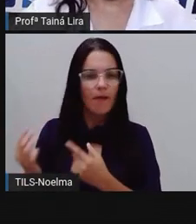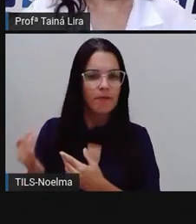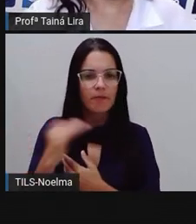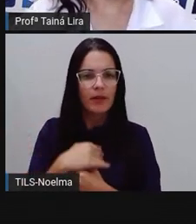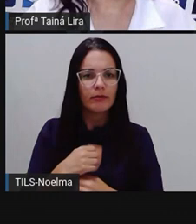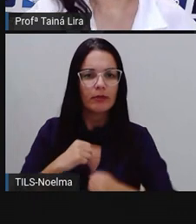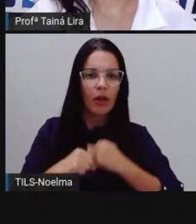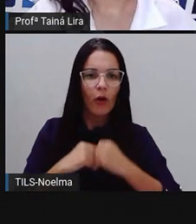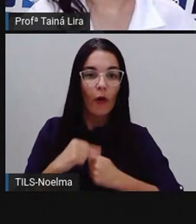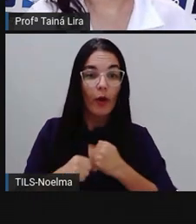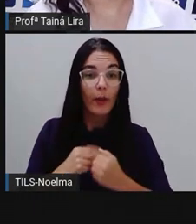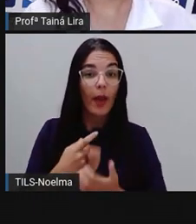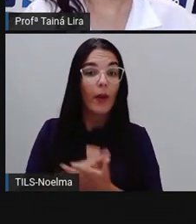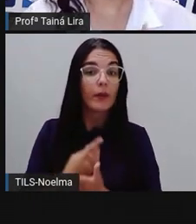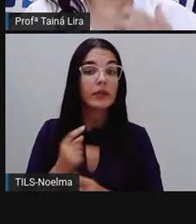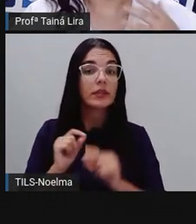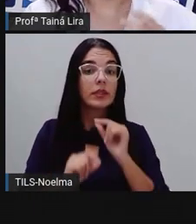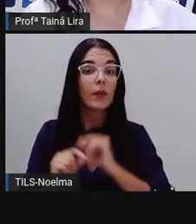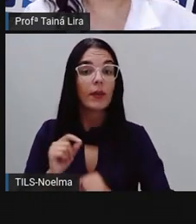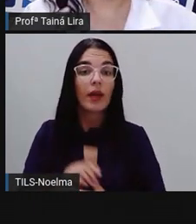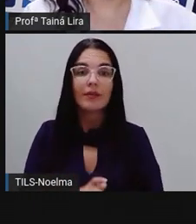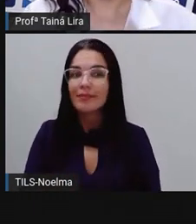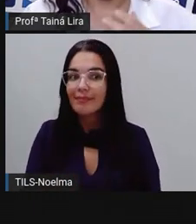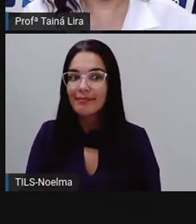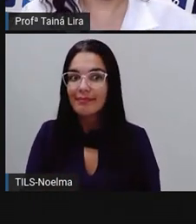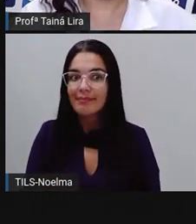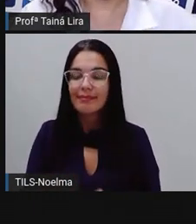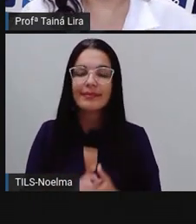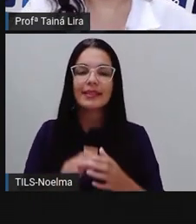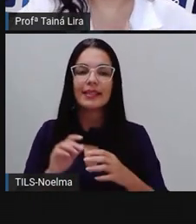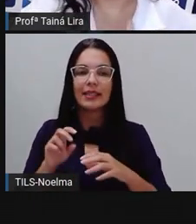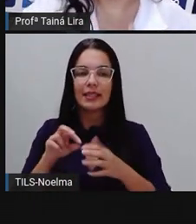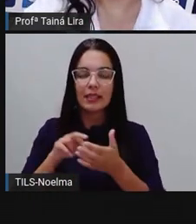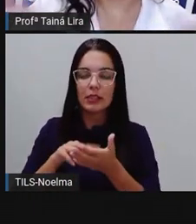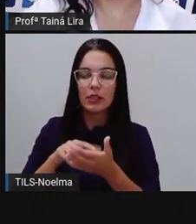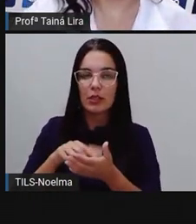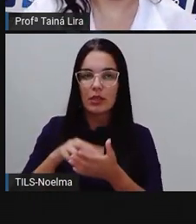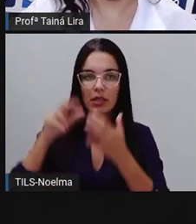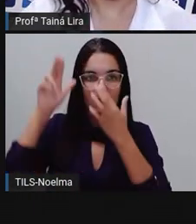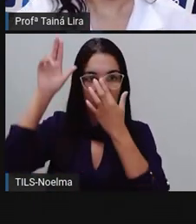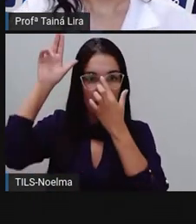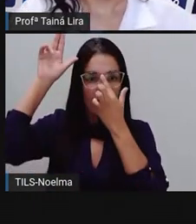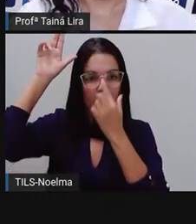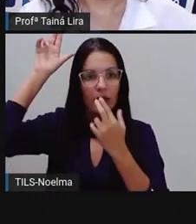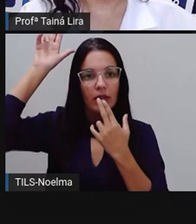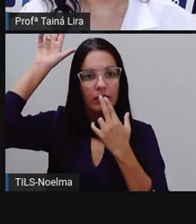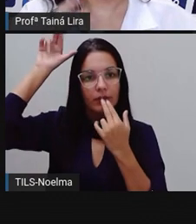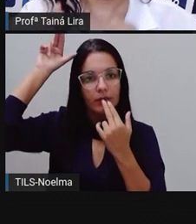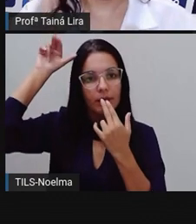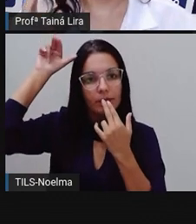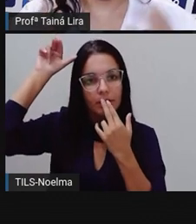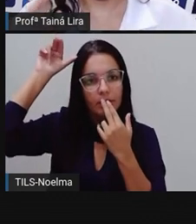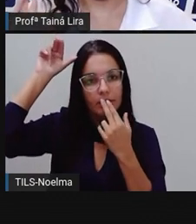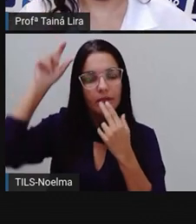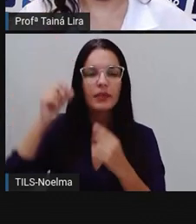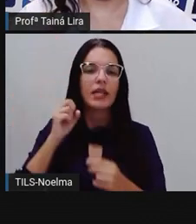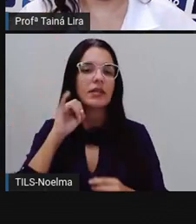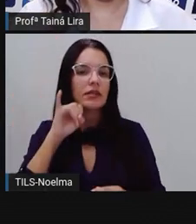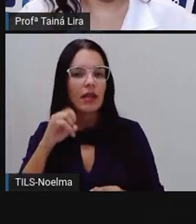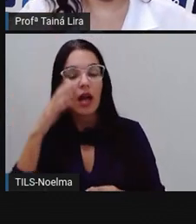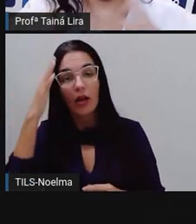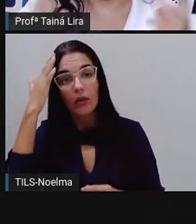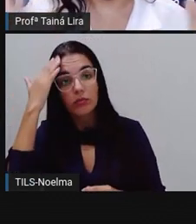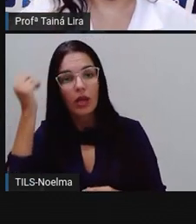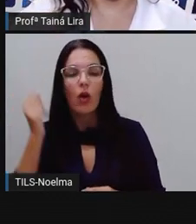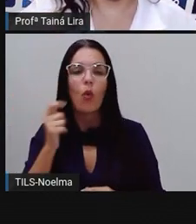E o que foi que aconteceu? A lebre começou ali, no meio do caminho, ela estava achando que já tinha conseguido ganhar essa